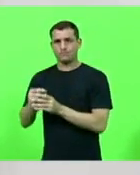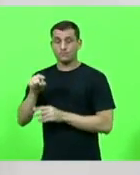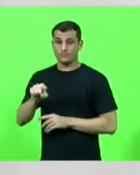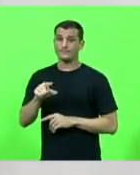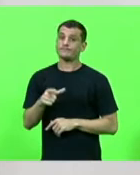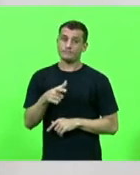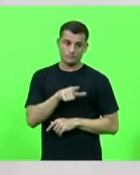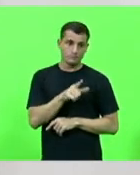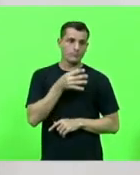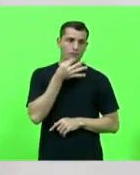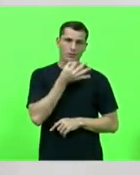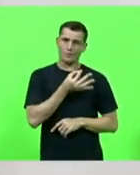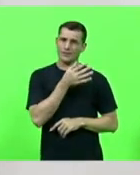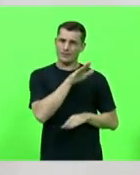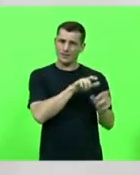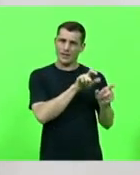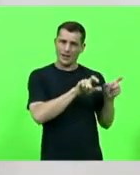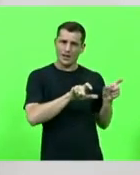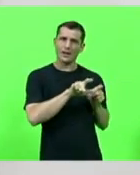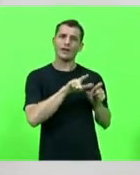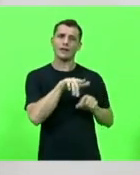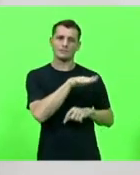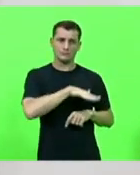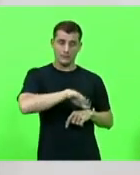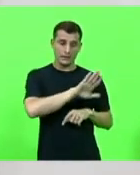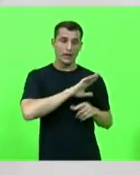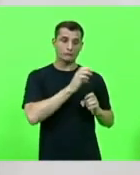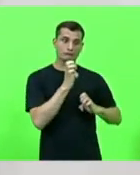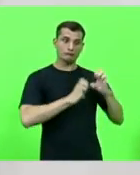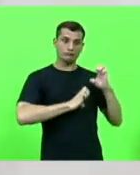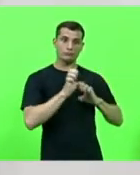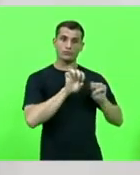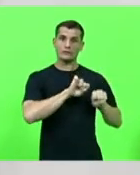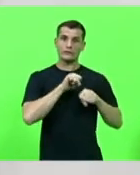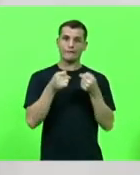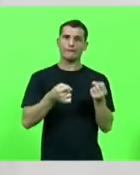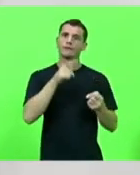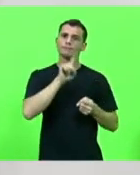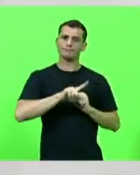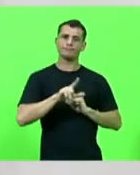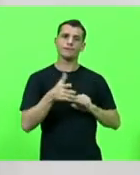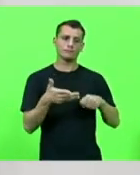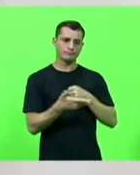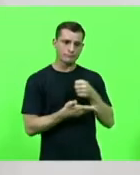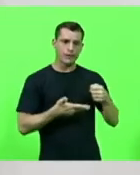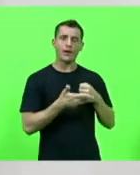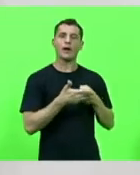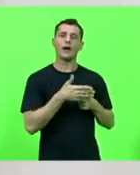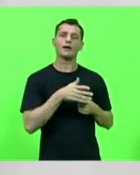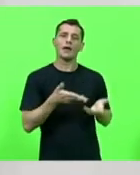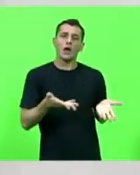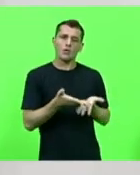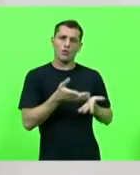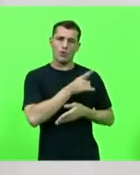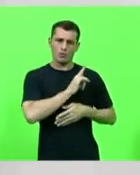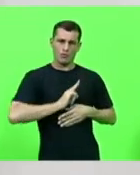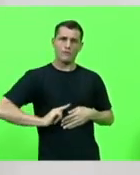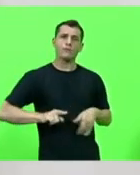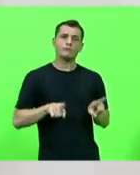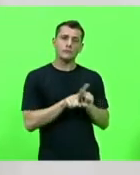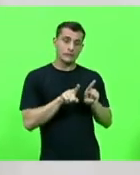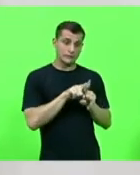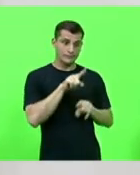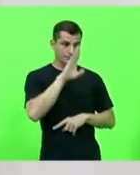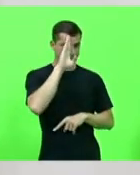desenvolvimento da indústria nacional da defesa é considerado um dos pilares da atual gestão e um dos principais vetores para a